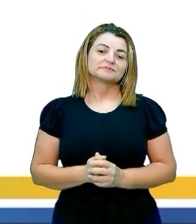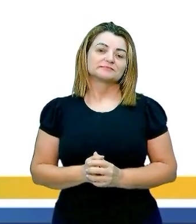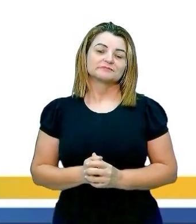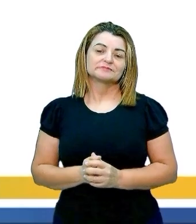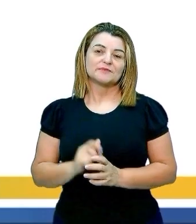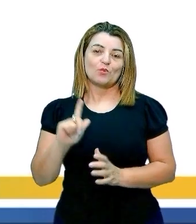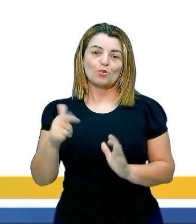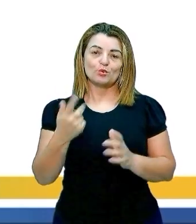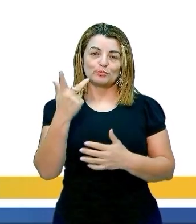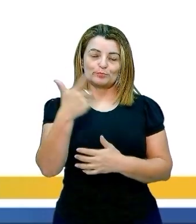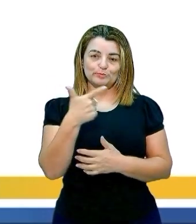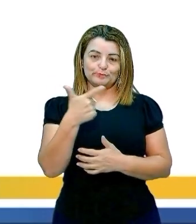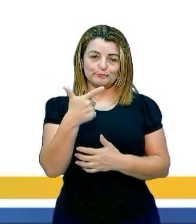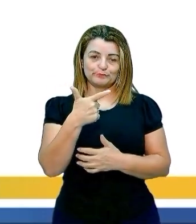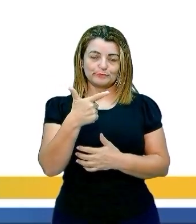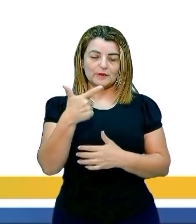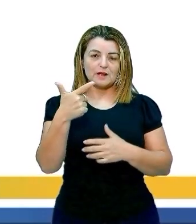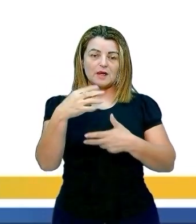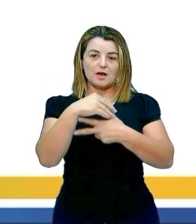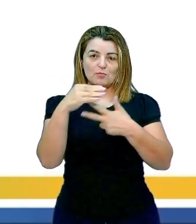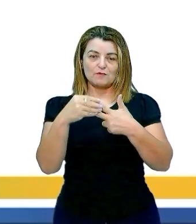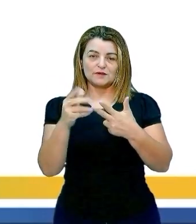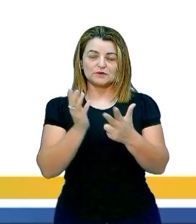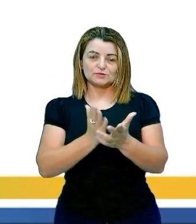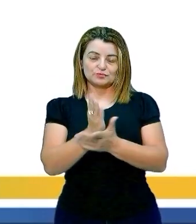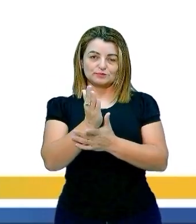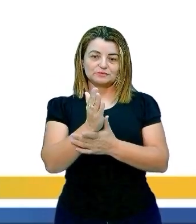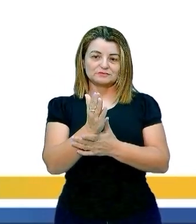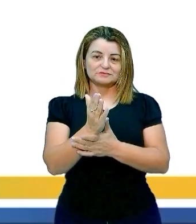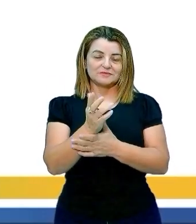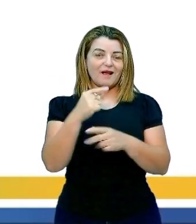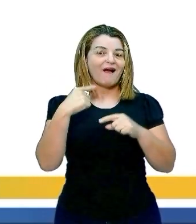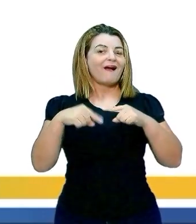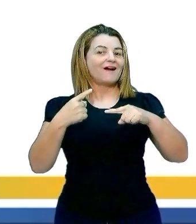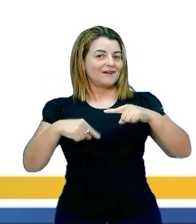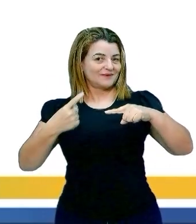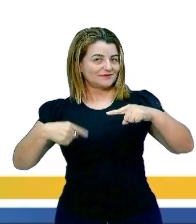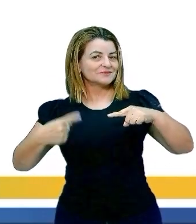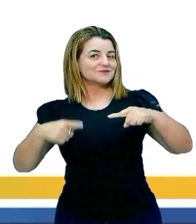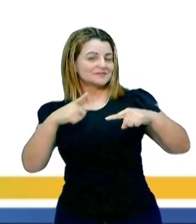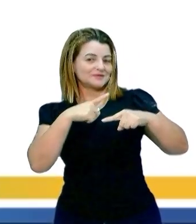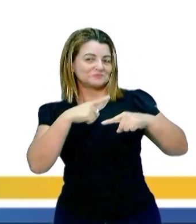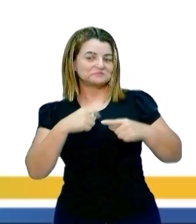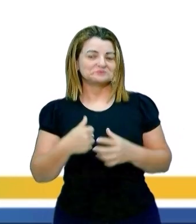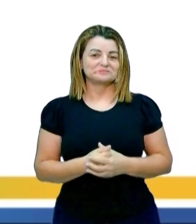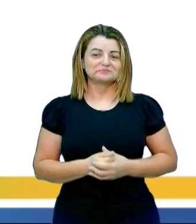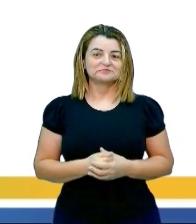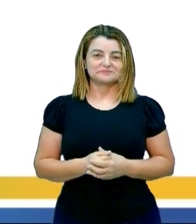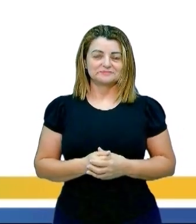Próxima questão. Aprova a NEM de novo. Aquele livrinho que vocês receberam.